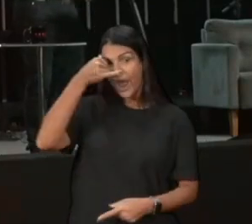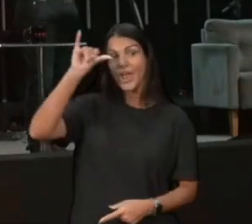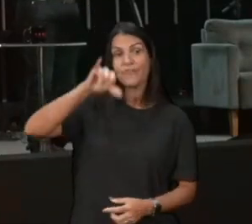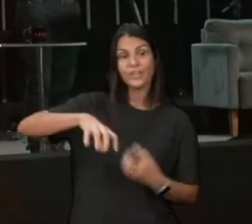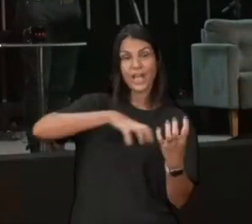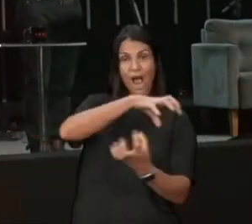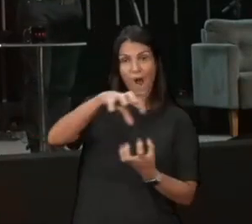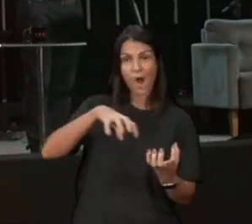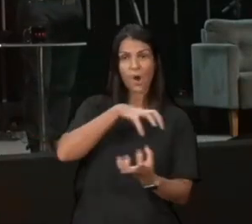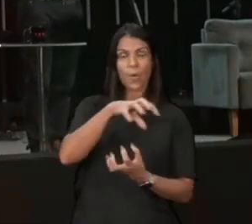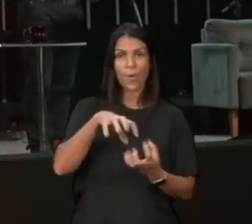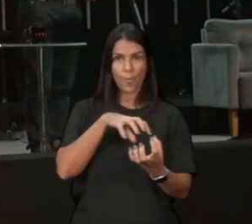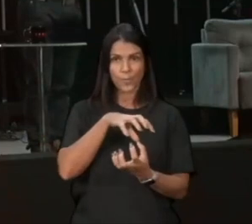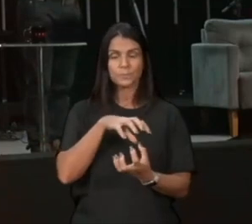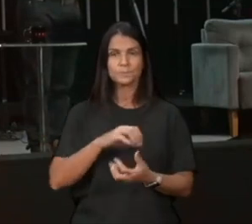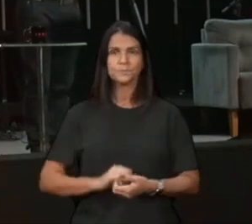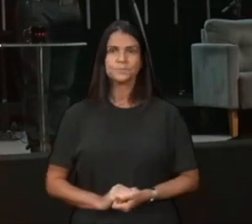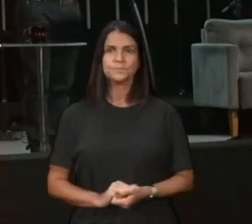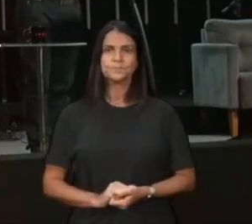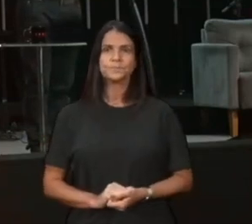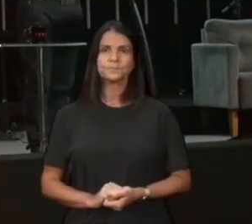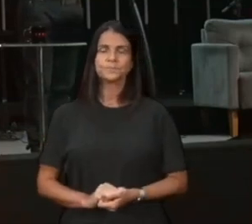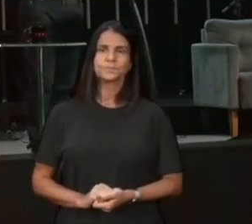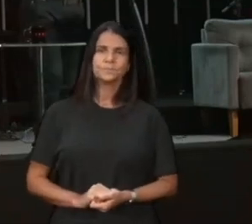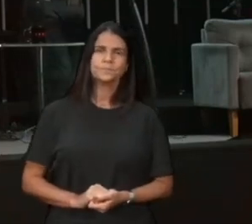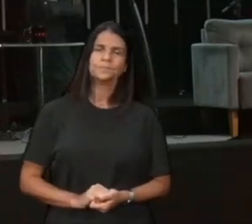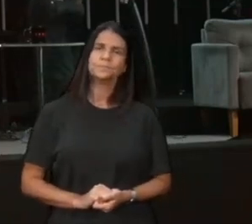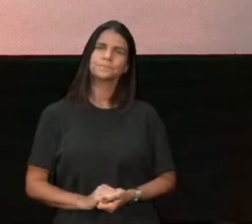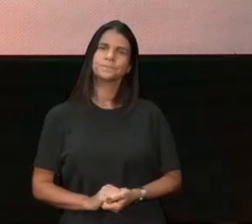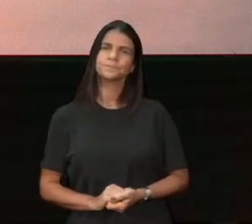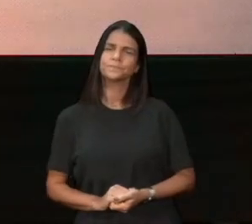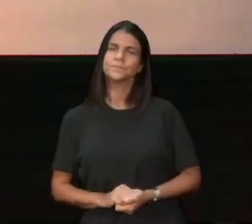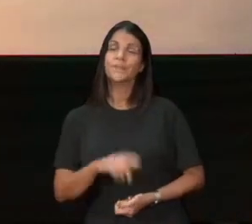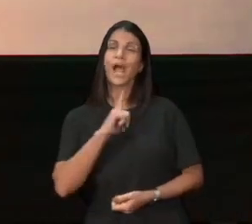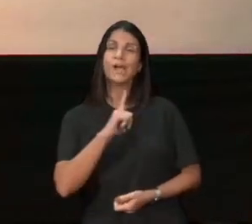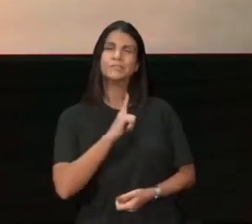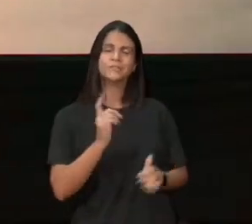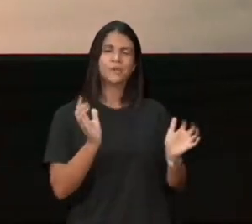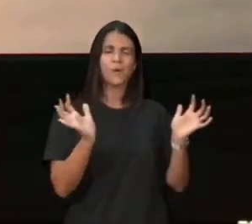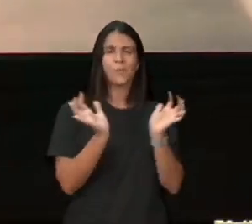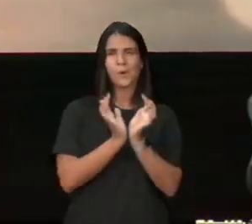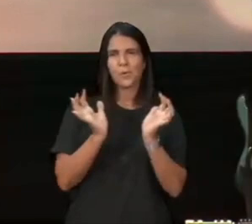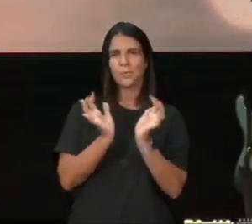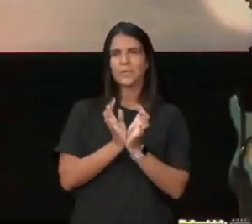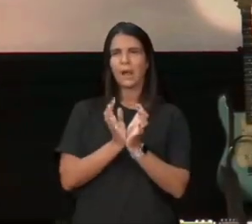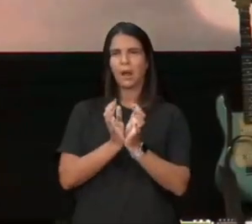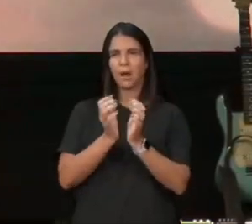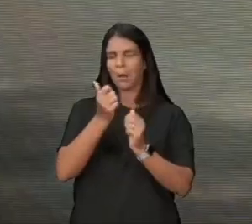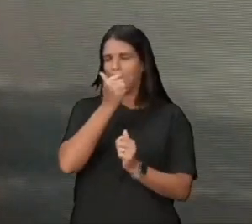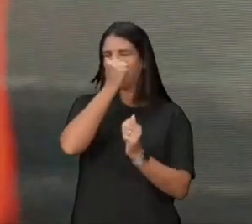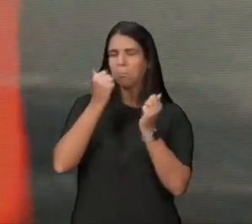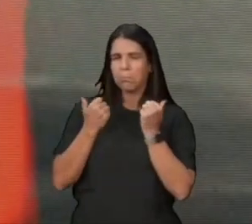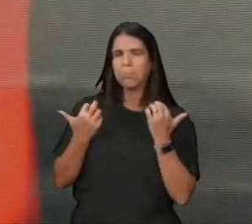importante notar, que sendo uma comunidade, muito populosa, Cafarnaum, ela